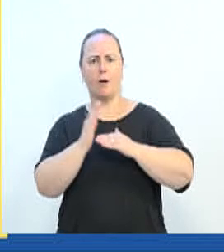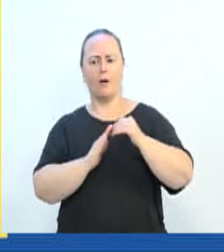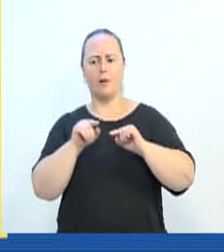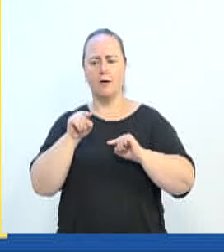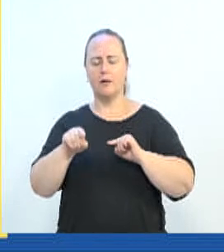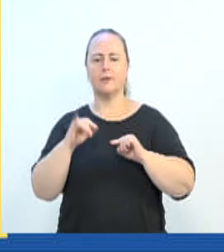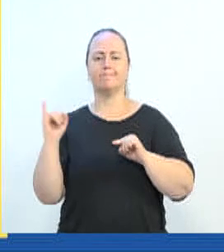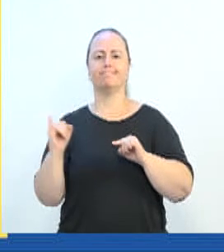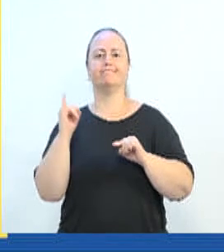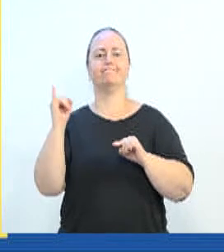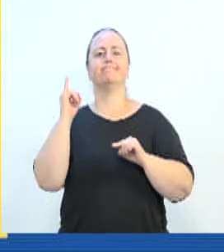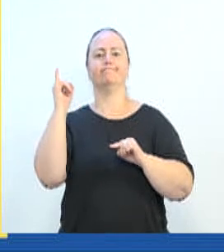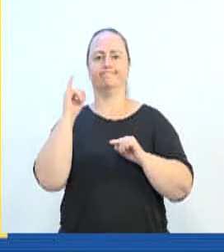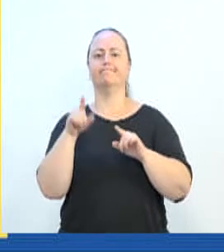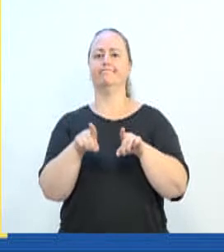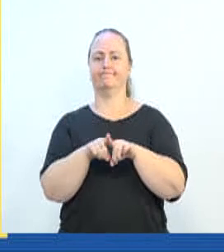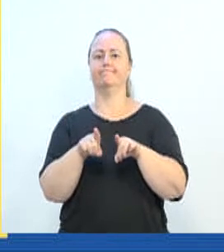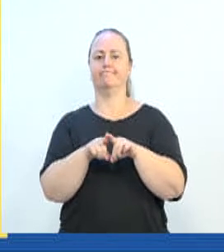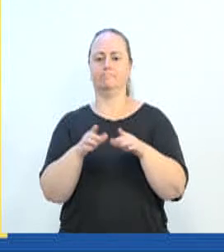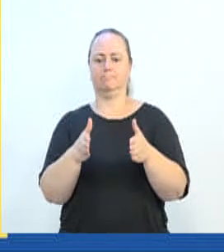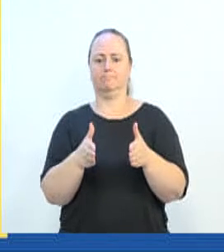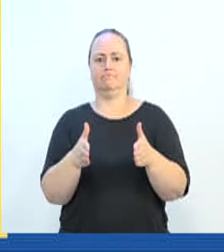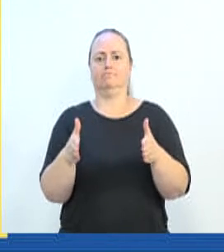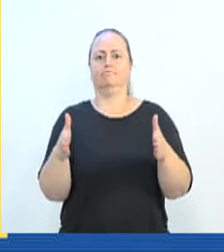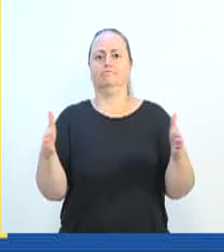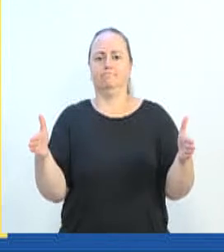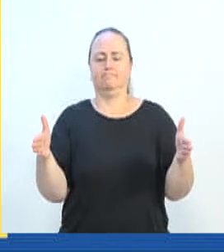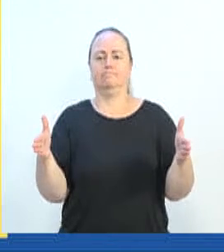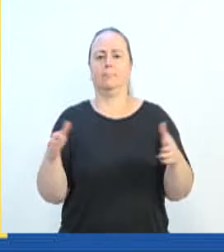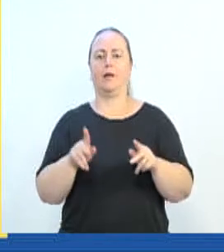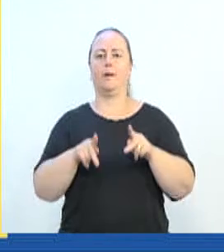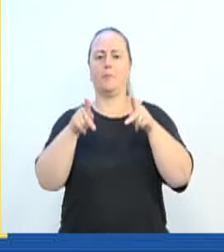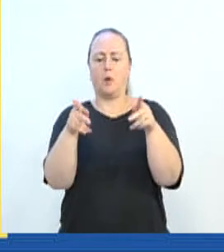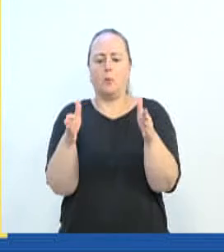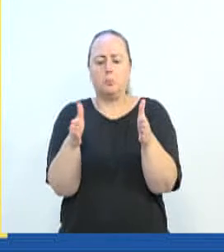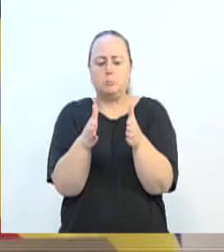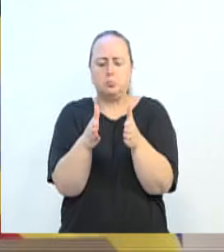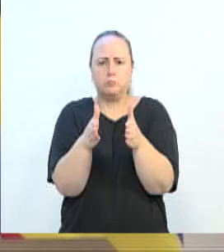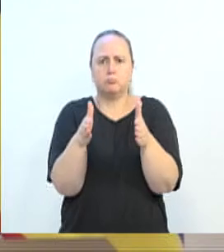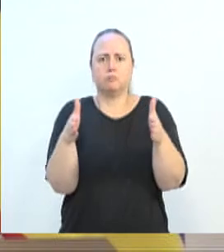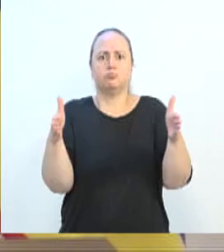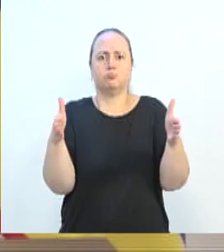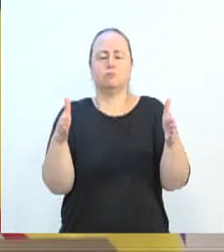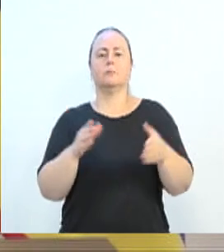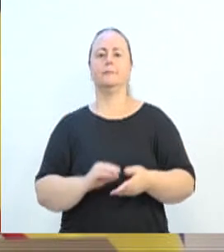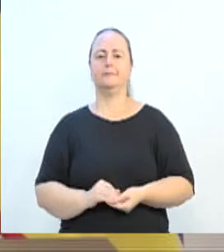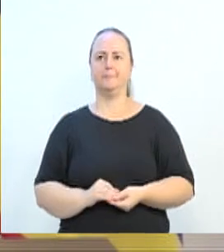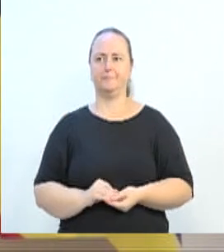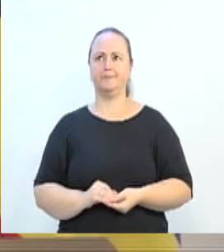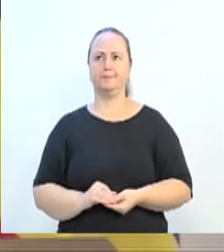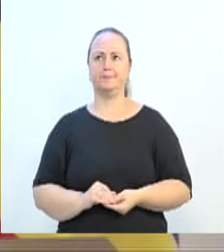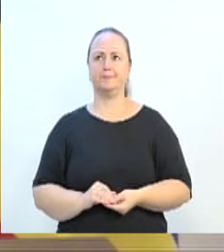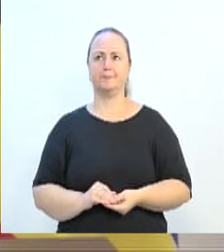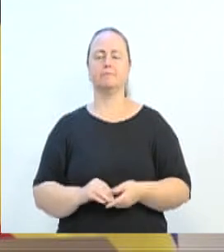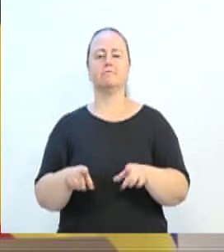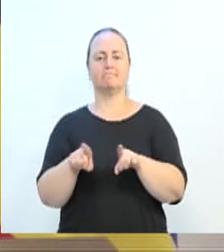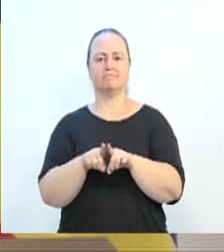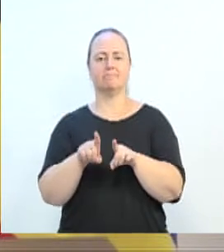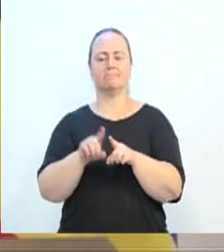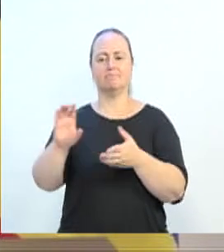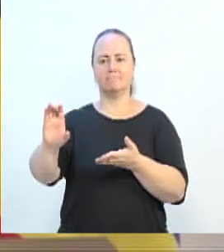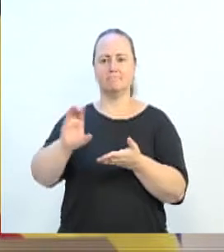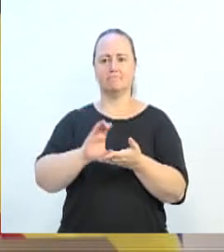acontecendo ali do alargamento da ponte da Rua Paraíba, inclusive o recurso também do governador